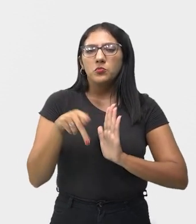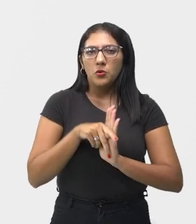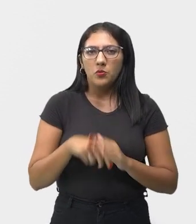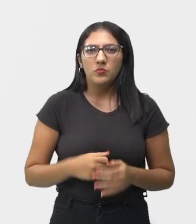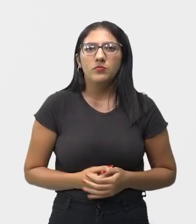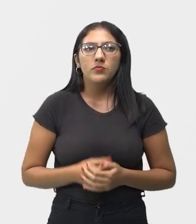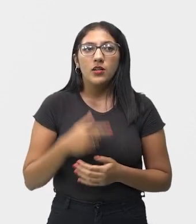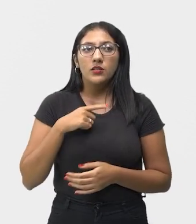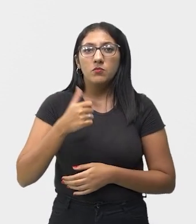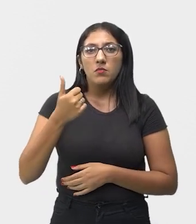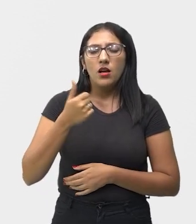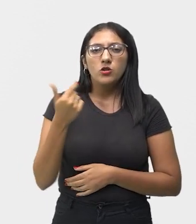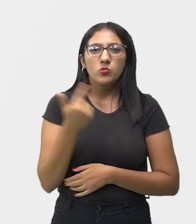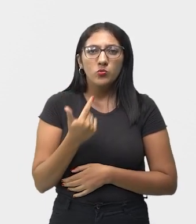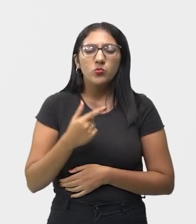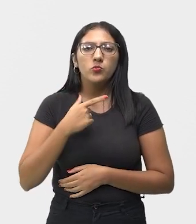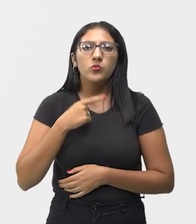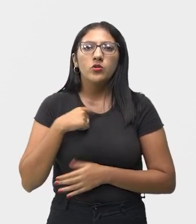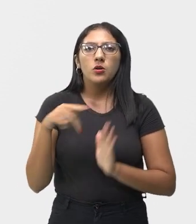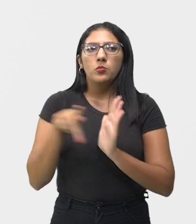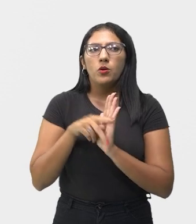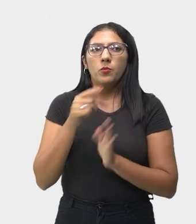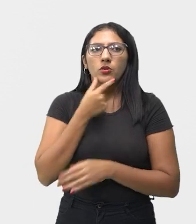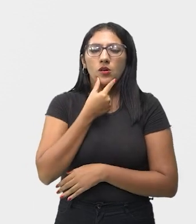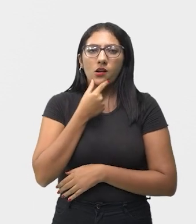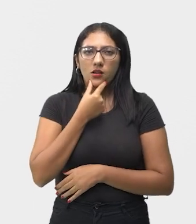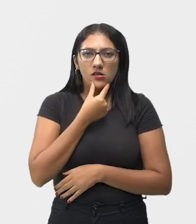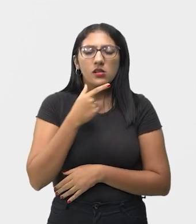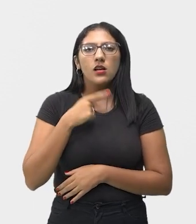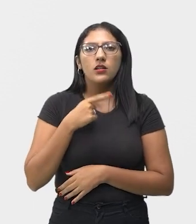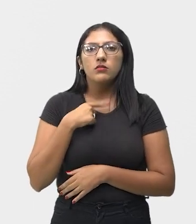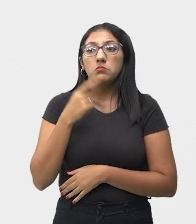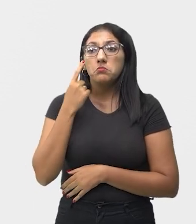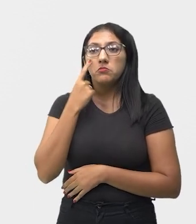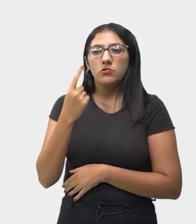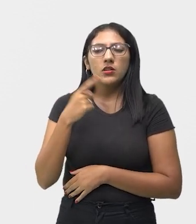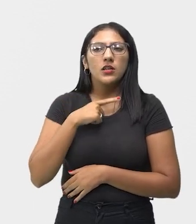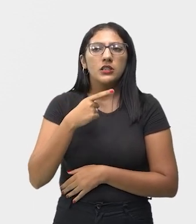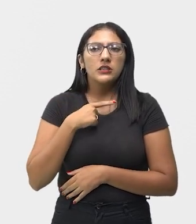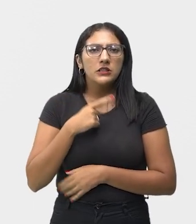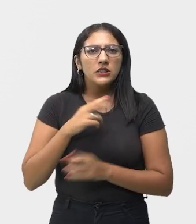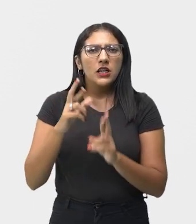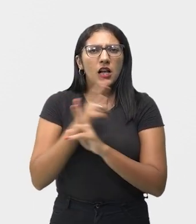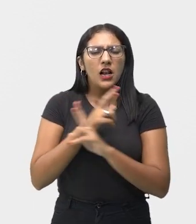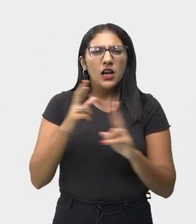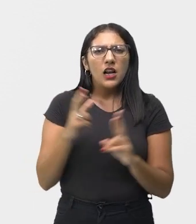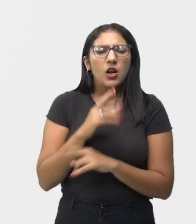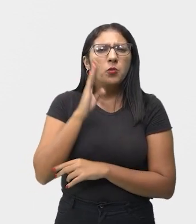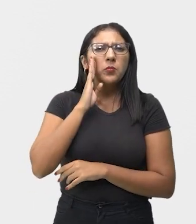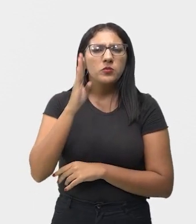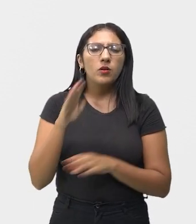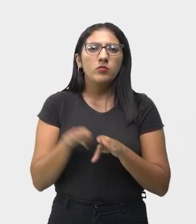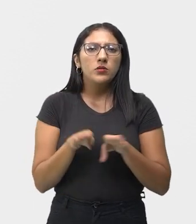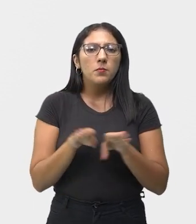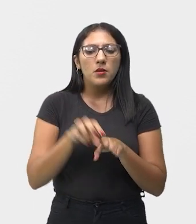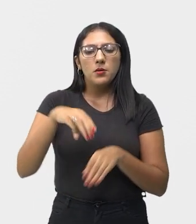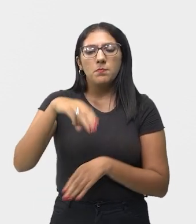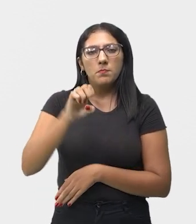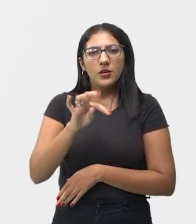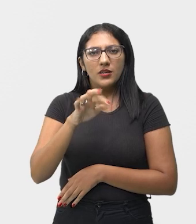Duas das principais são as inglesas, lembrada como percussora e a metal.